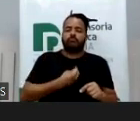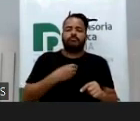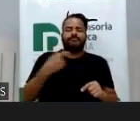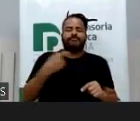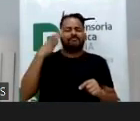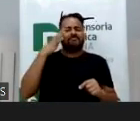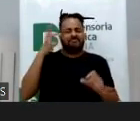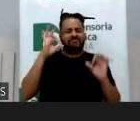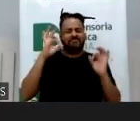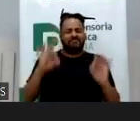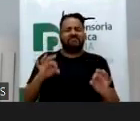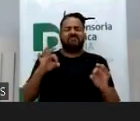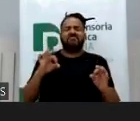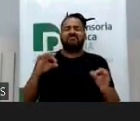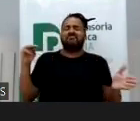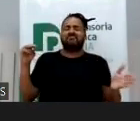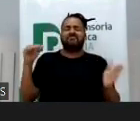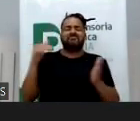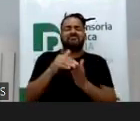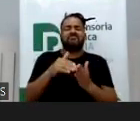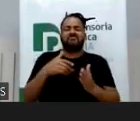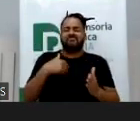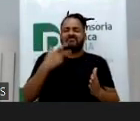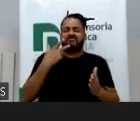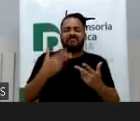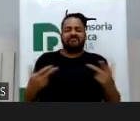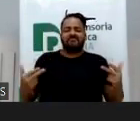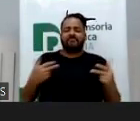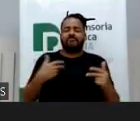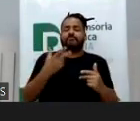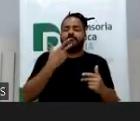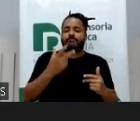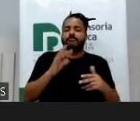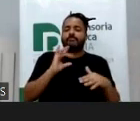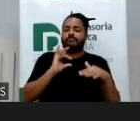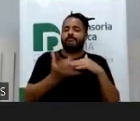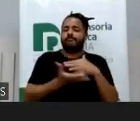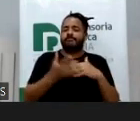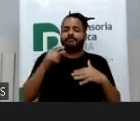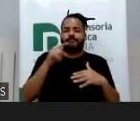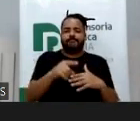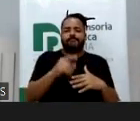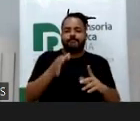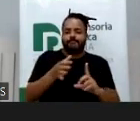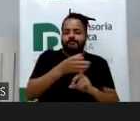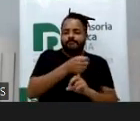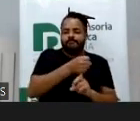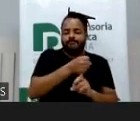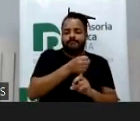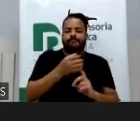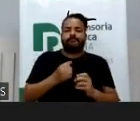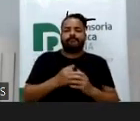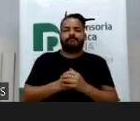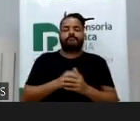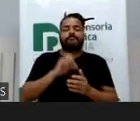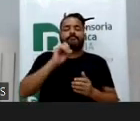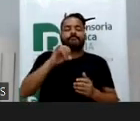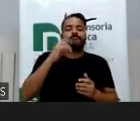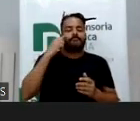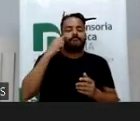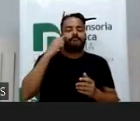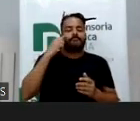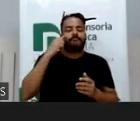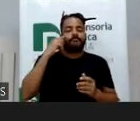certeza que a última coisa que ela vai olhar é a alienação sob o viés da rede social, não vai, entendeu? Se olhar,